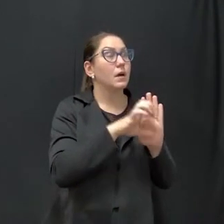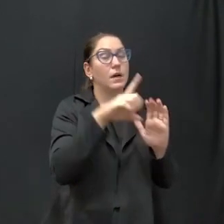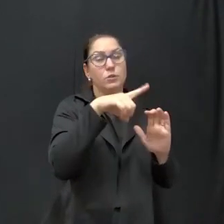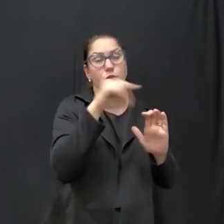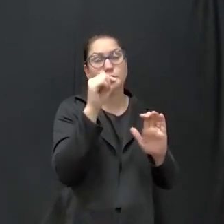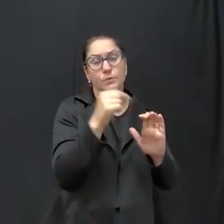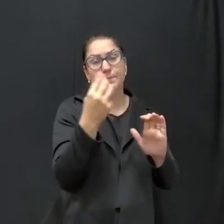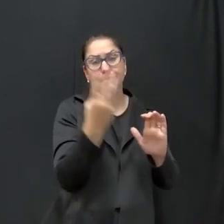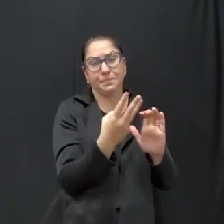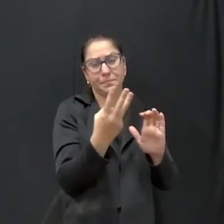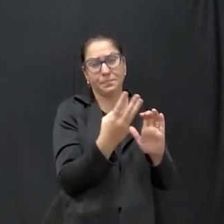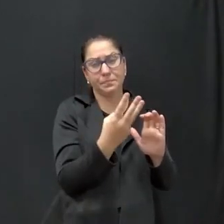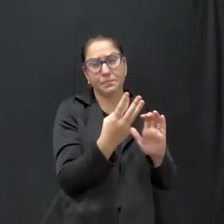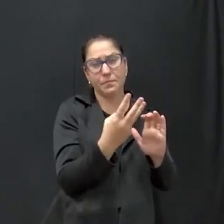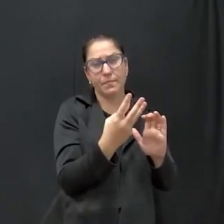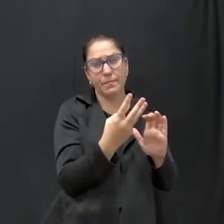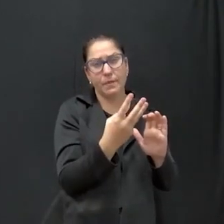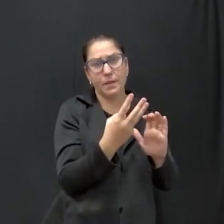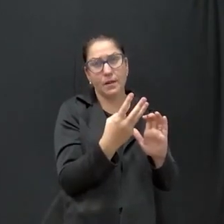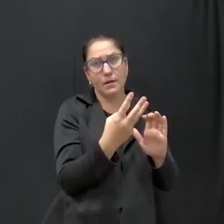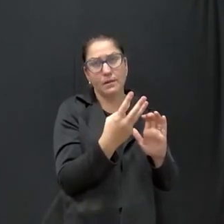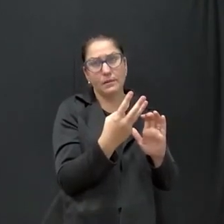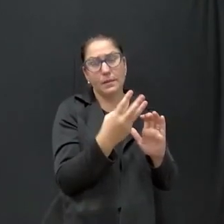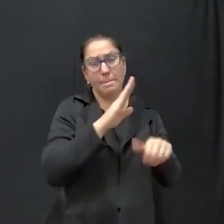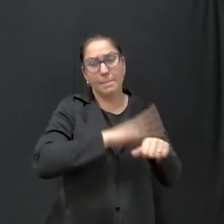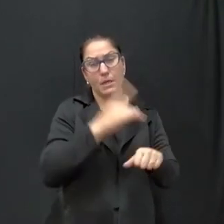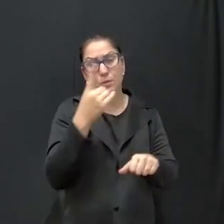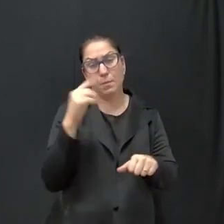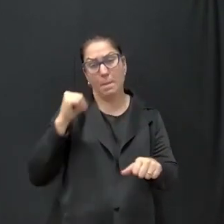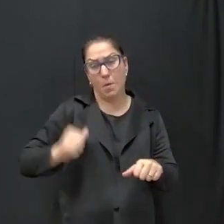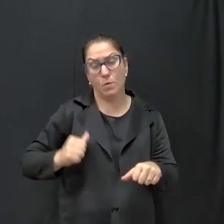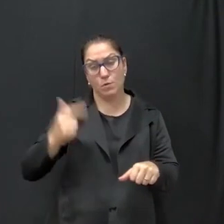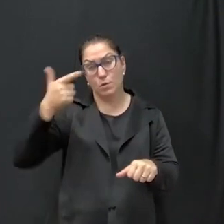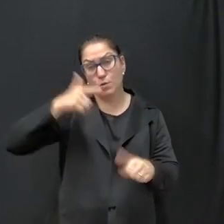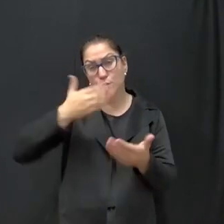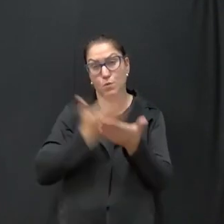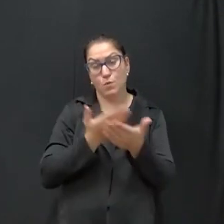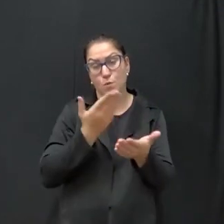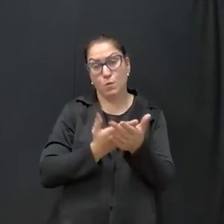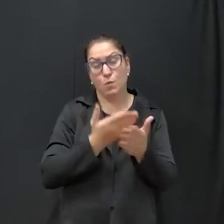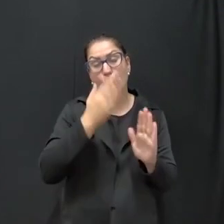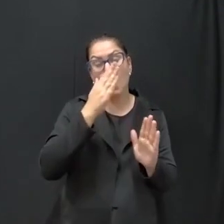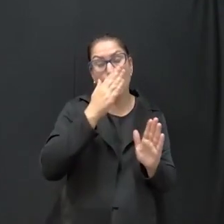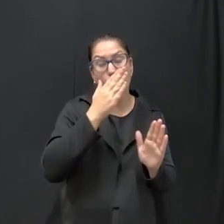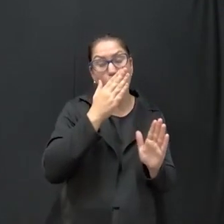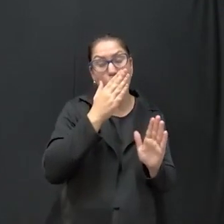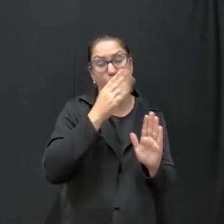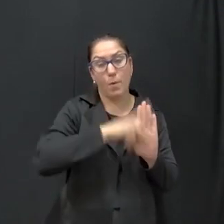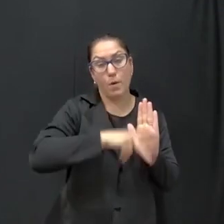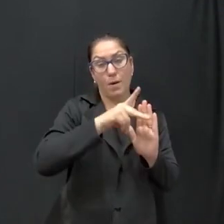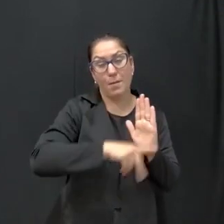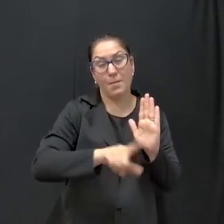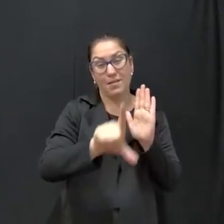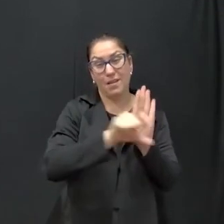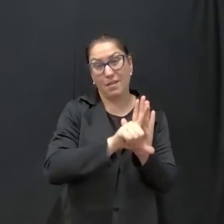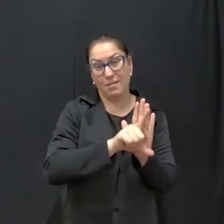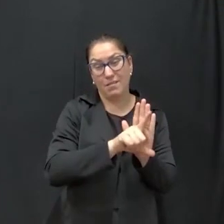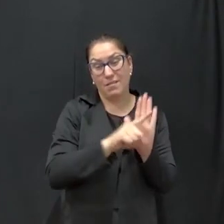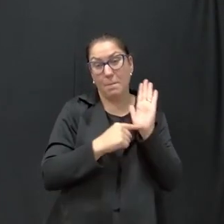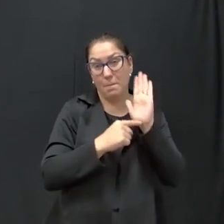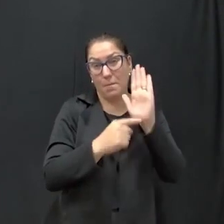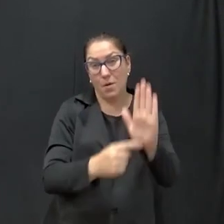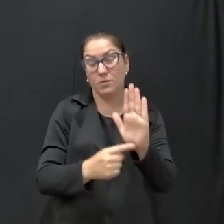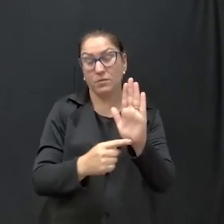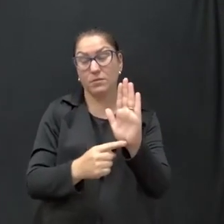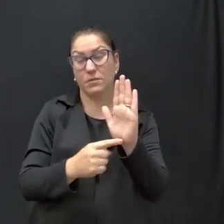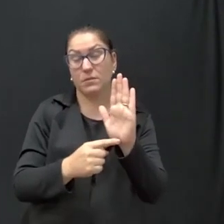É vedada a acumulação de mais de uma bolsa de estudo ou pesquisa de programa do que trata essa lei. Ou seja, a lei que